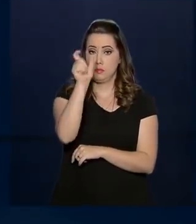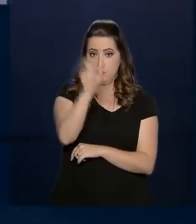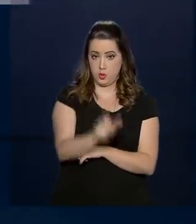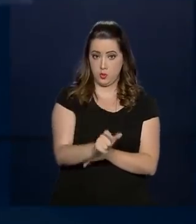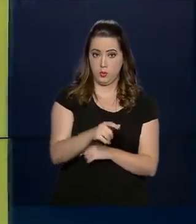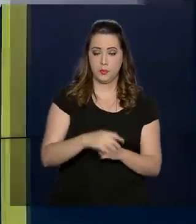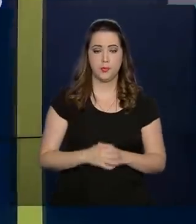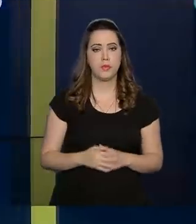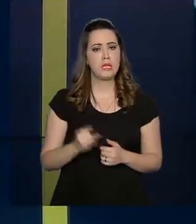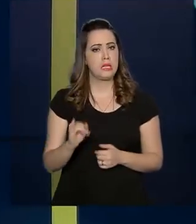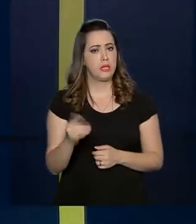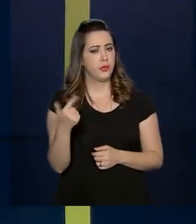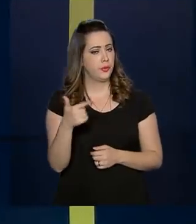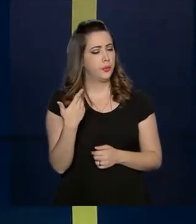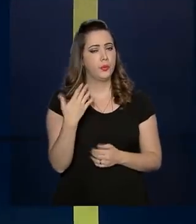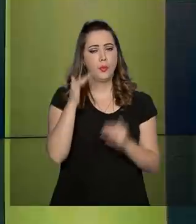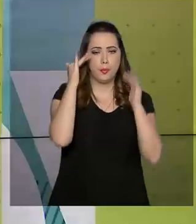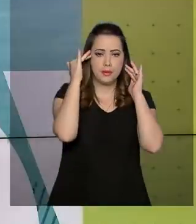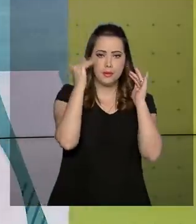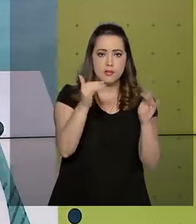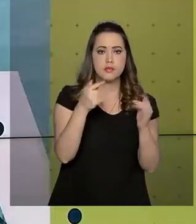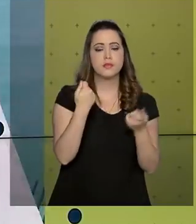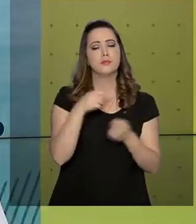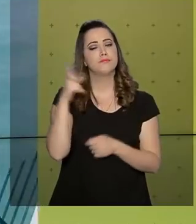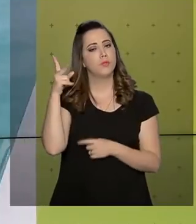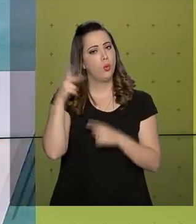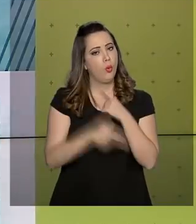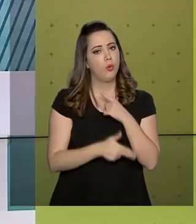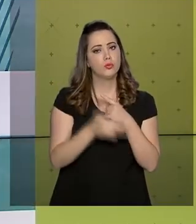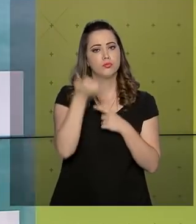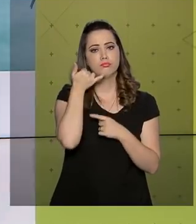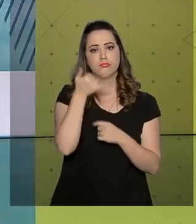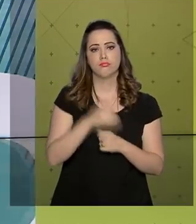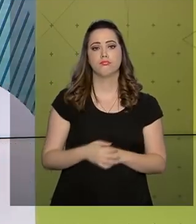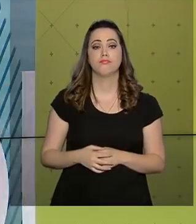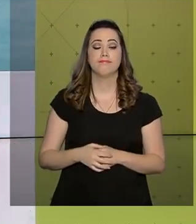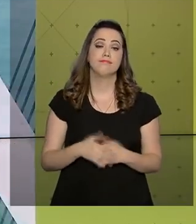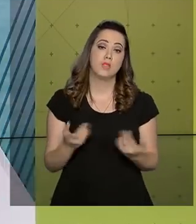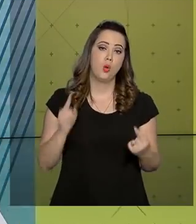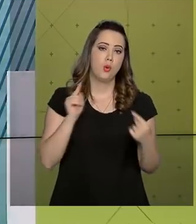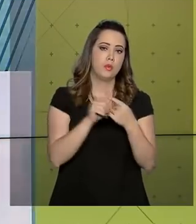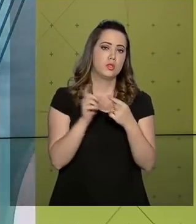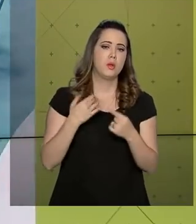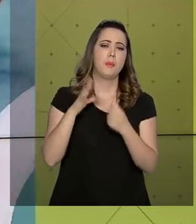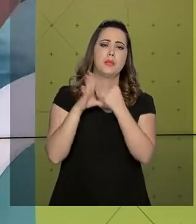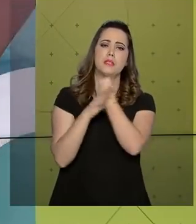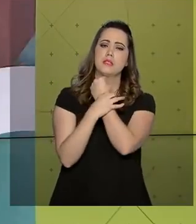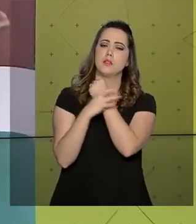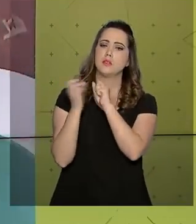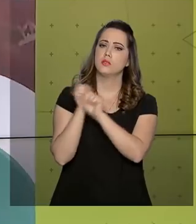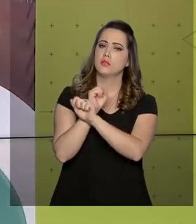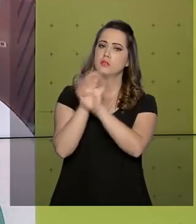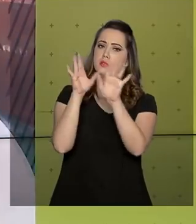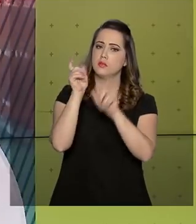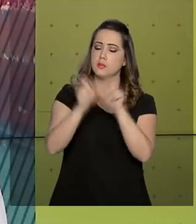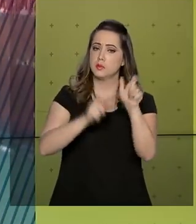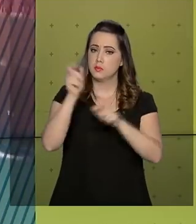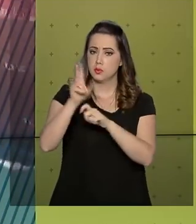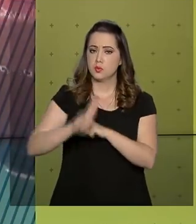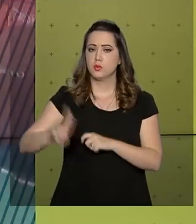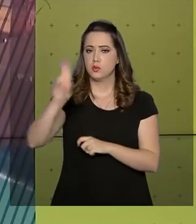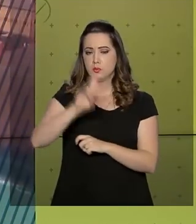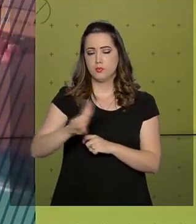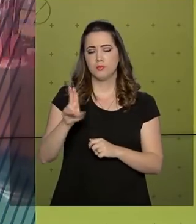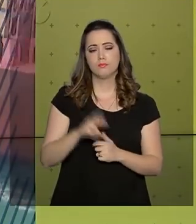física. Quem não fizer o recadastramento terá a linha bloqueada. O objetivo é dar mais segurança e transparência para os